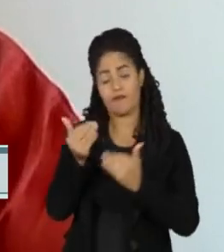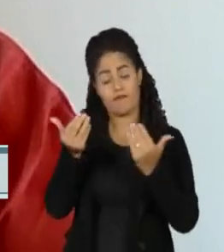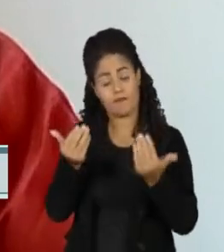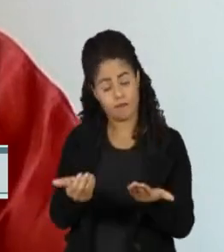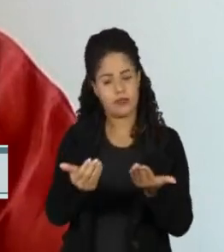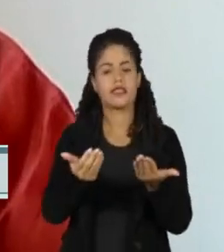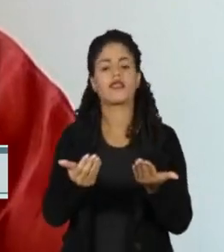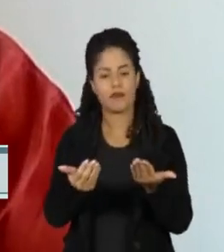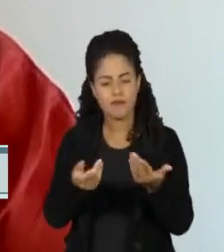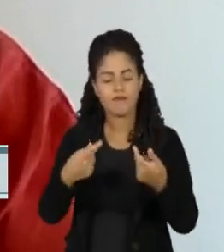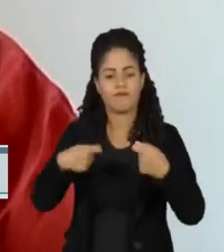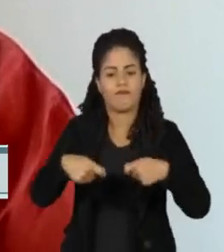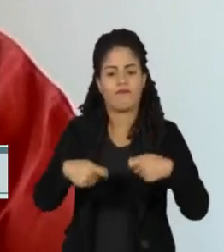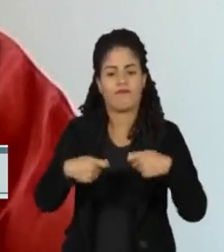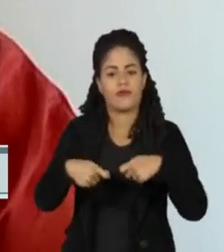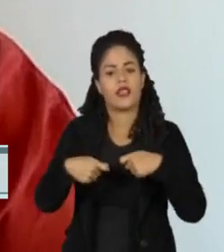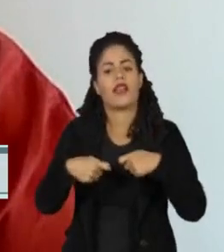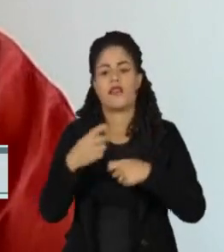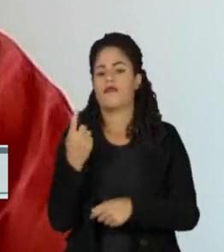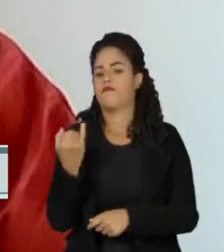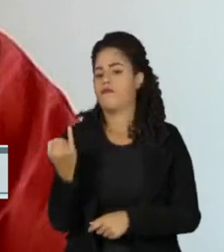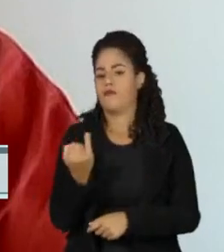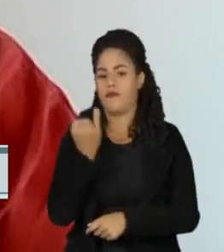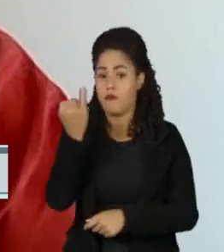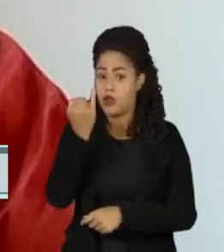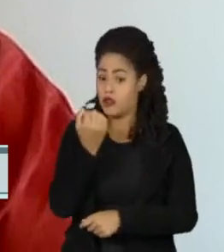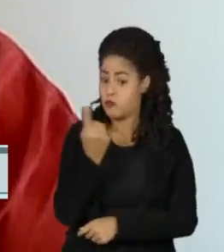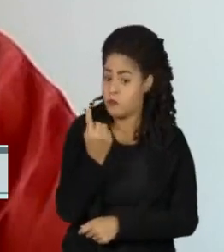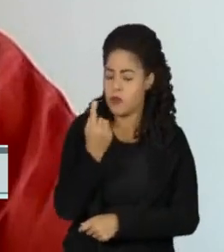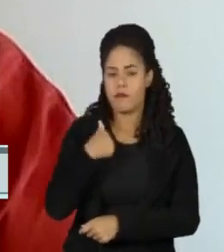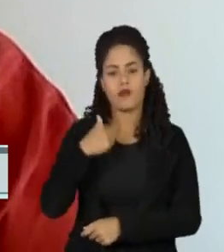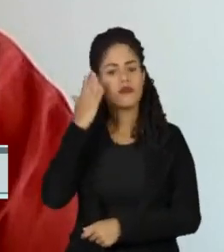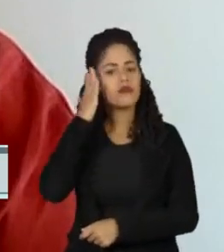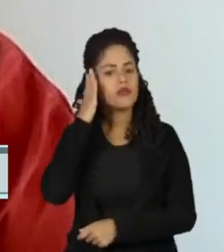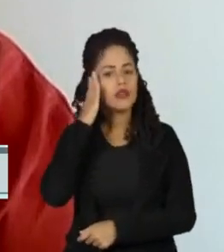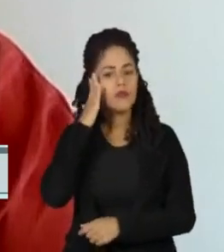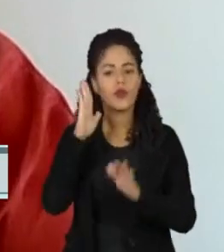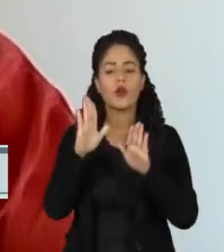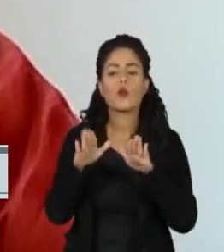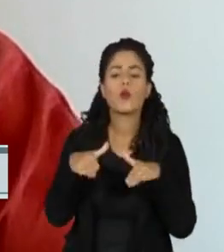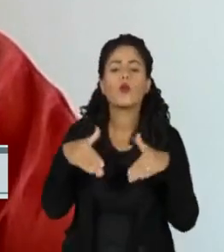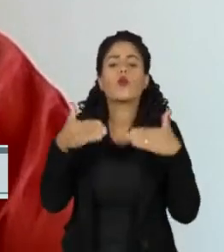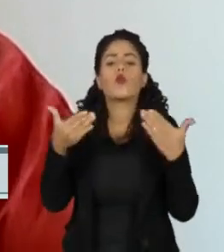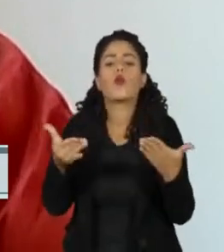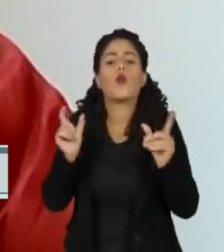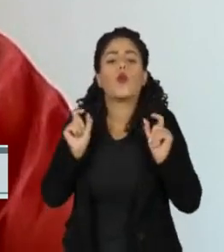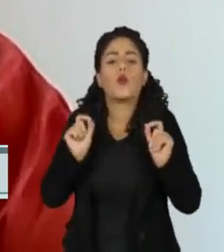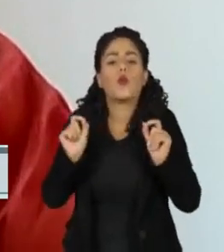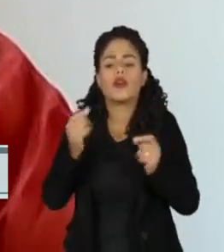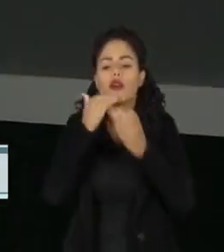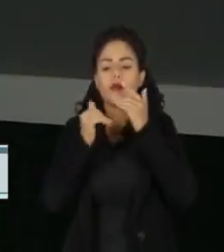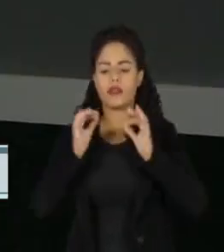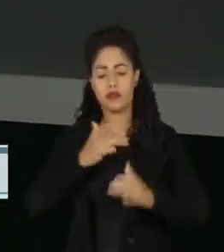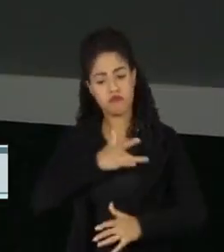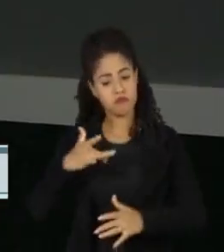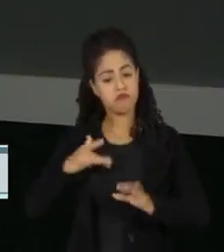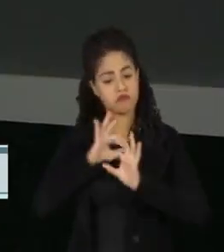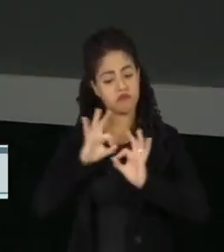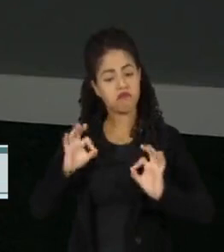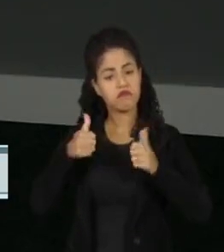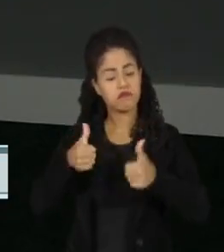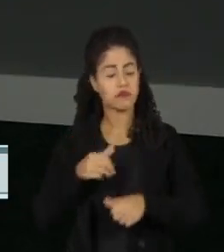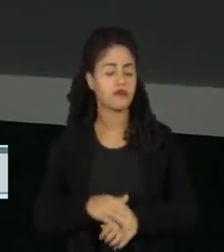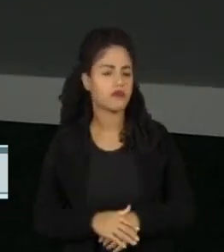né? Então, eu acho que para mim o primeiro ponto é conhecer isso, o que é uma alimentação saudável que muita gente desconhece, né? E